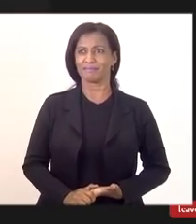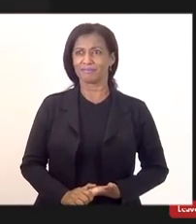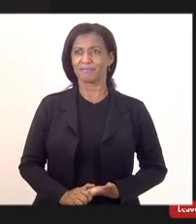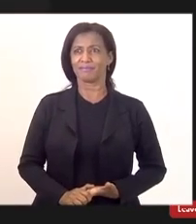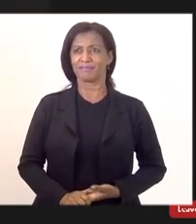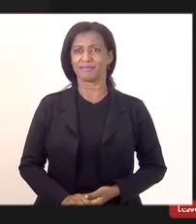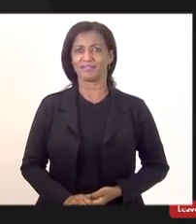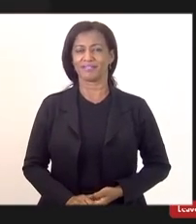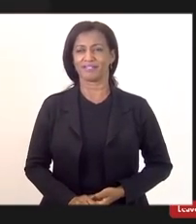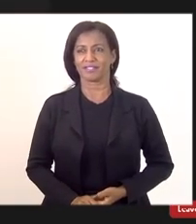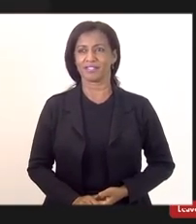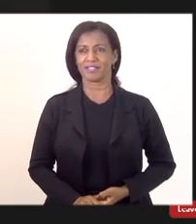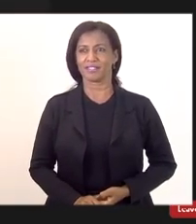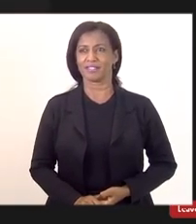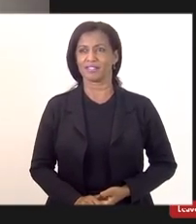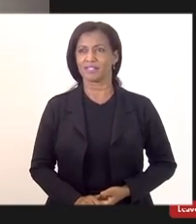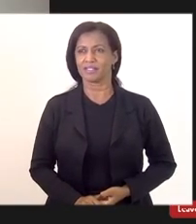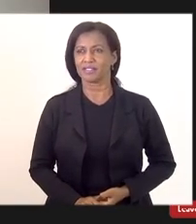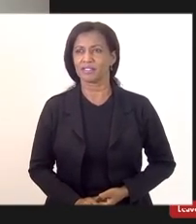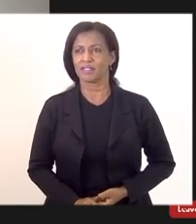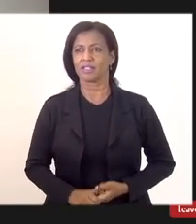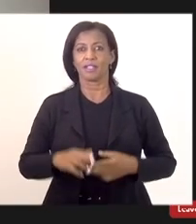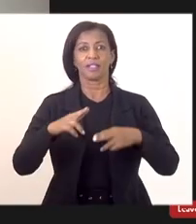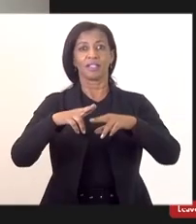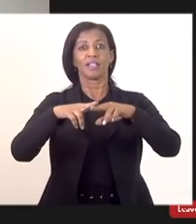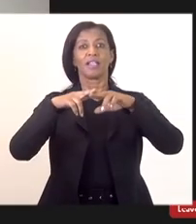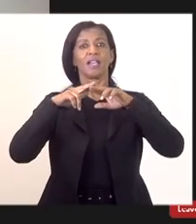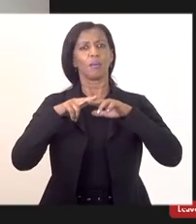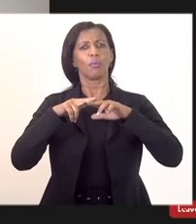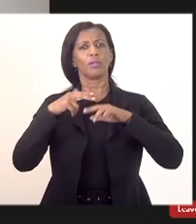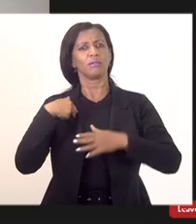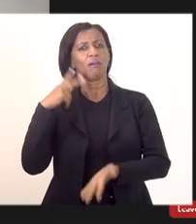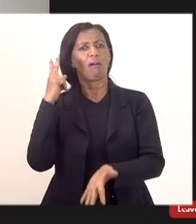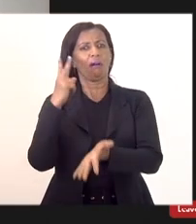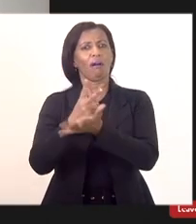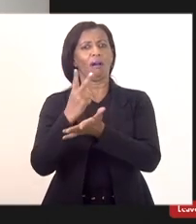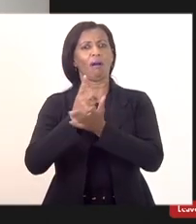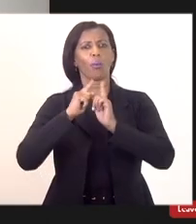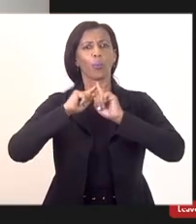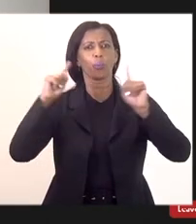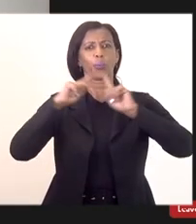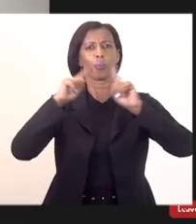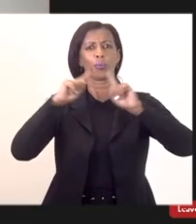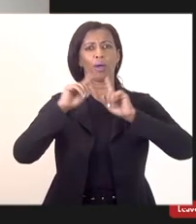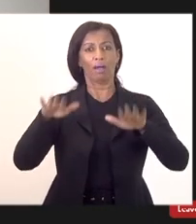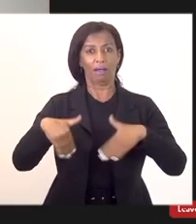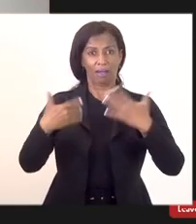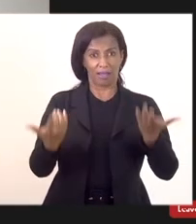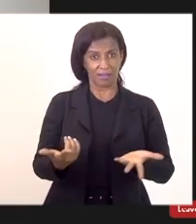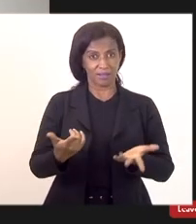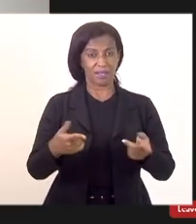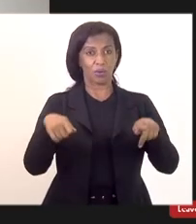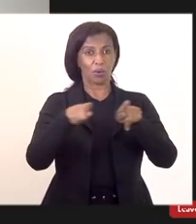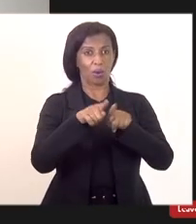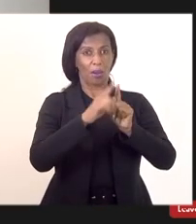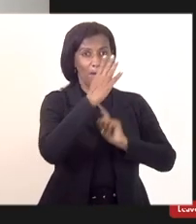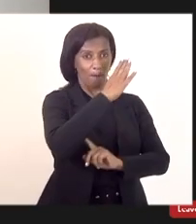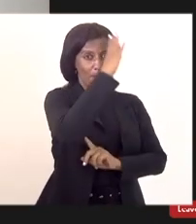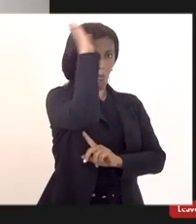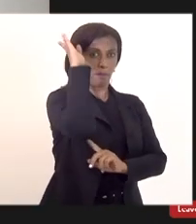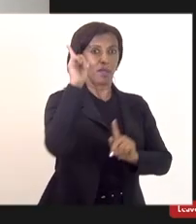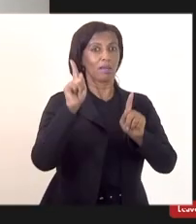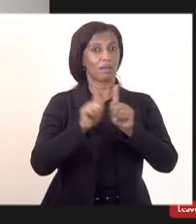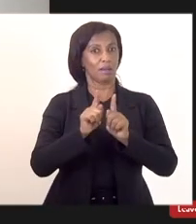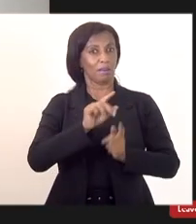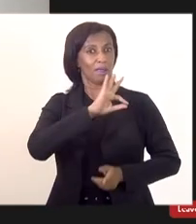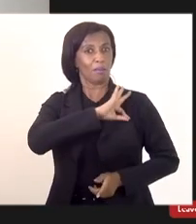É por isso que eu tenho batido na tecla de que, assim como no corpo de bombeiro e nas polícias existe